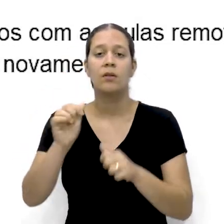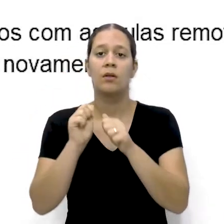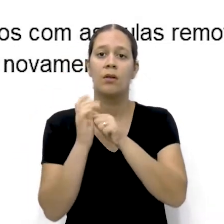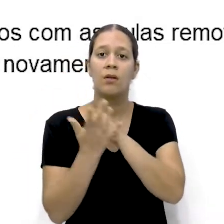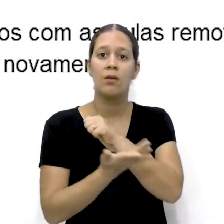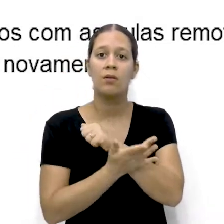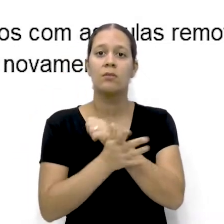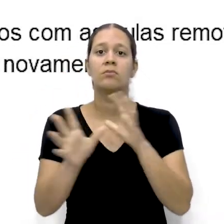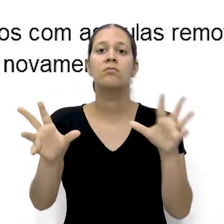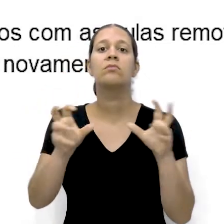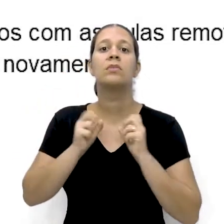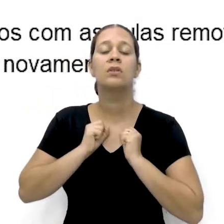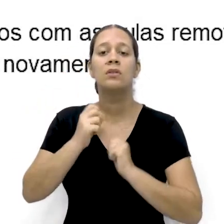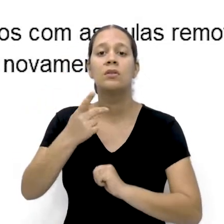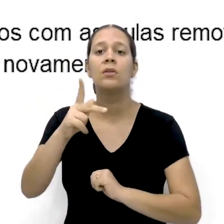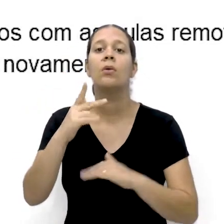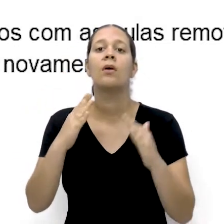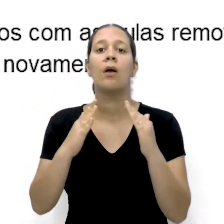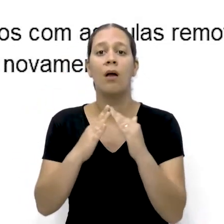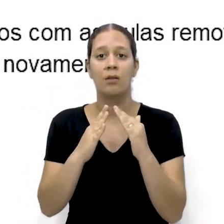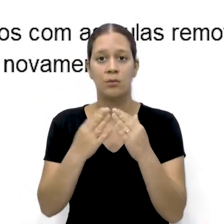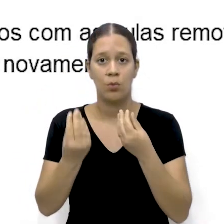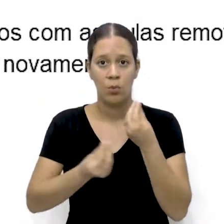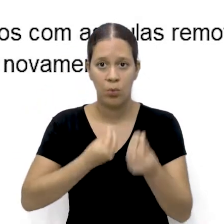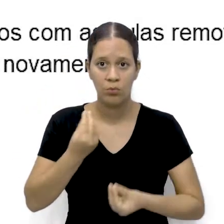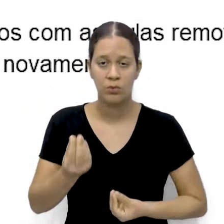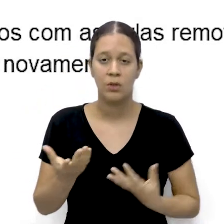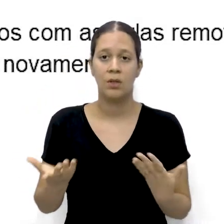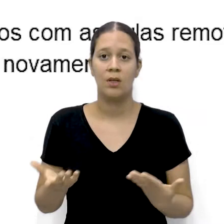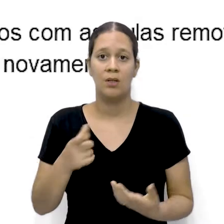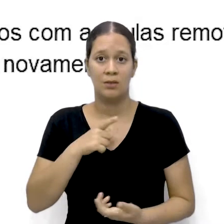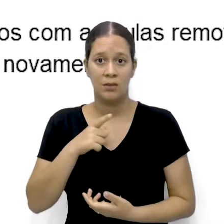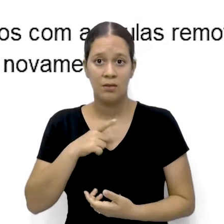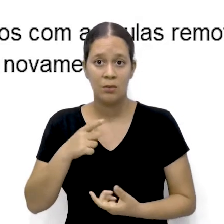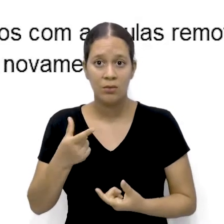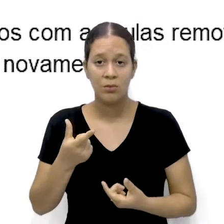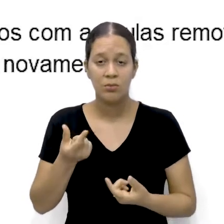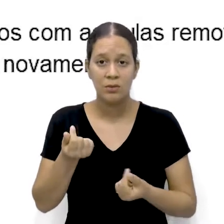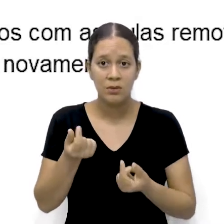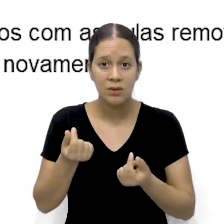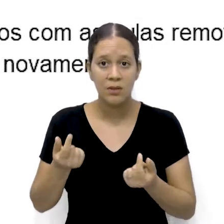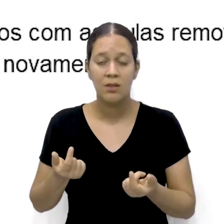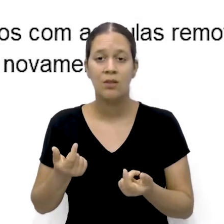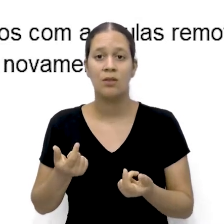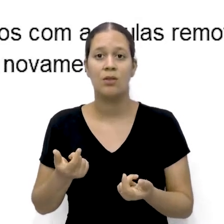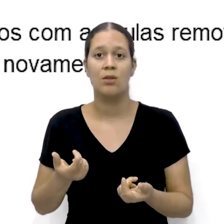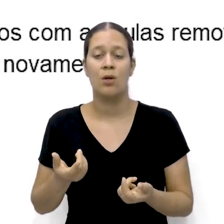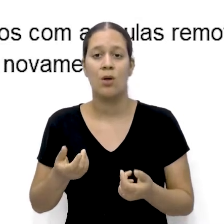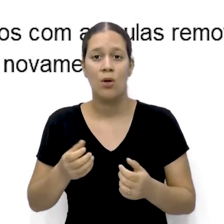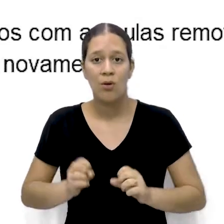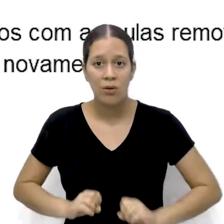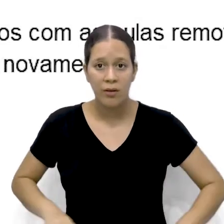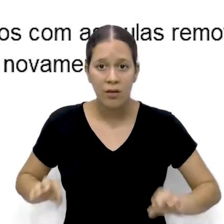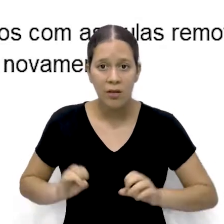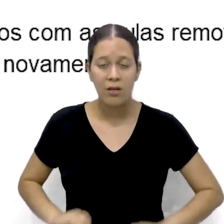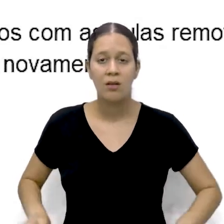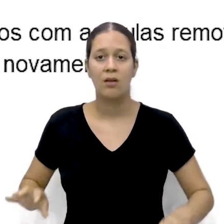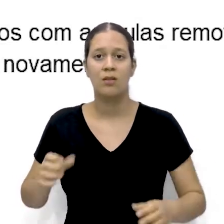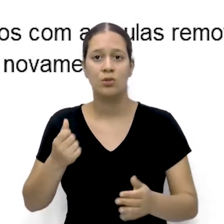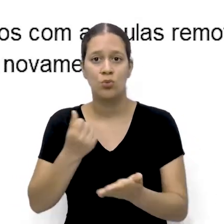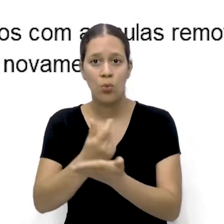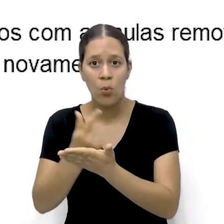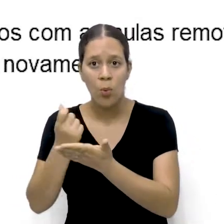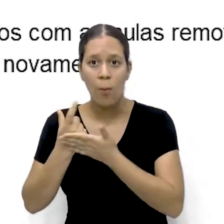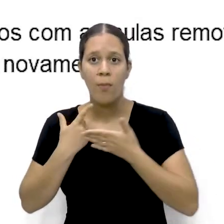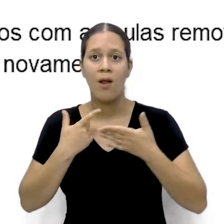aos seus que estão em casa? Temos condições financeiras de pagar todos os gastos com materiais e equipamentos de segurança